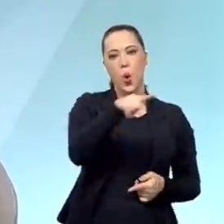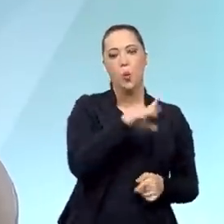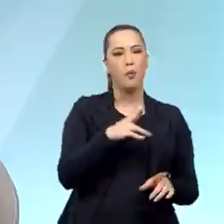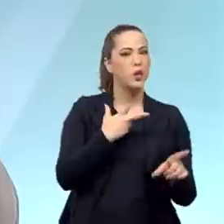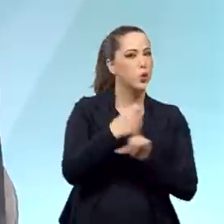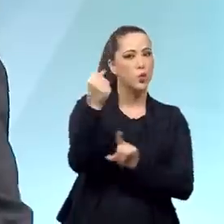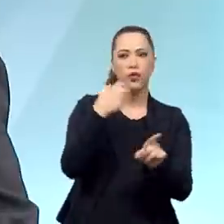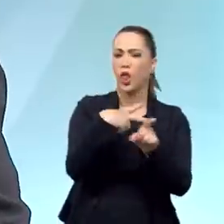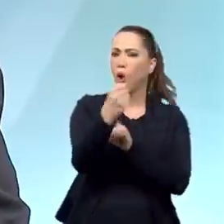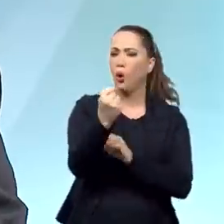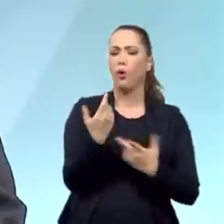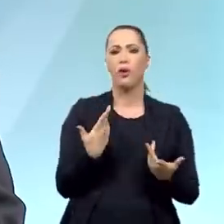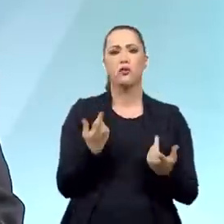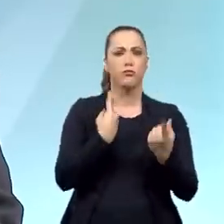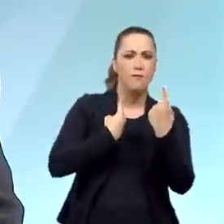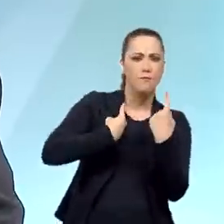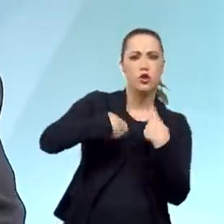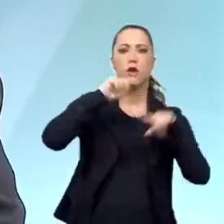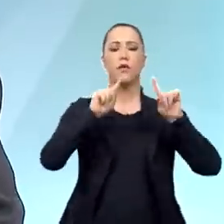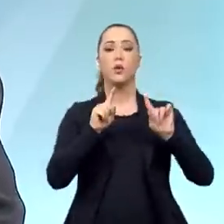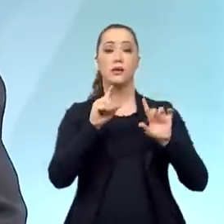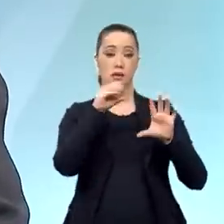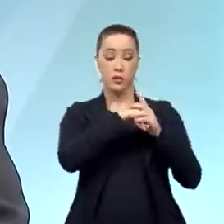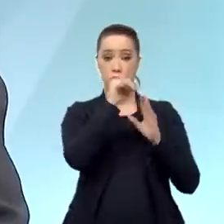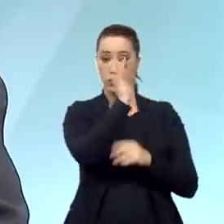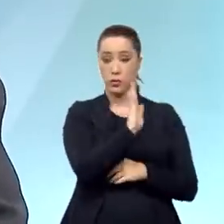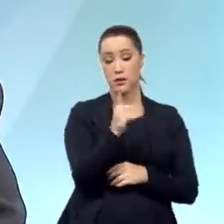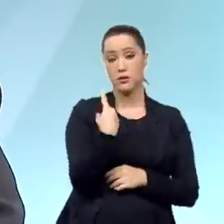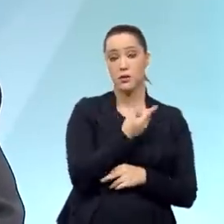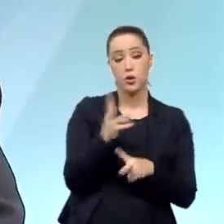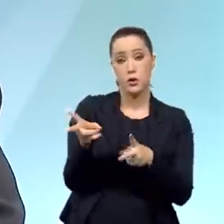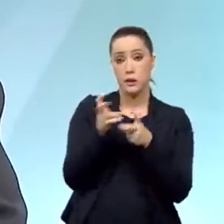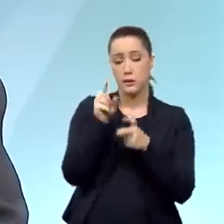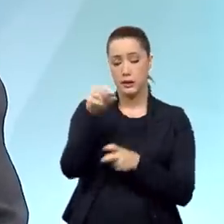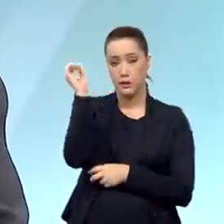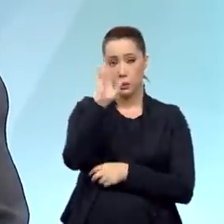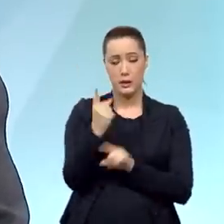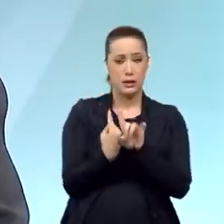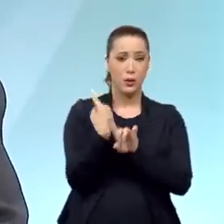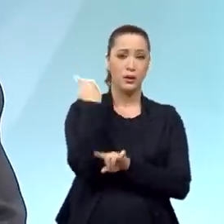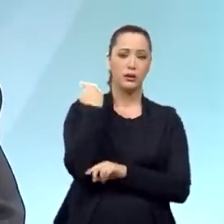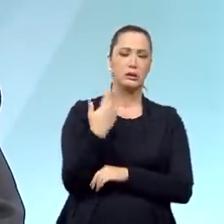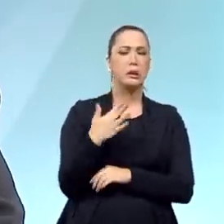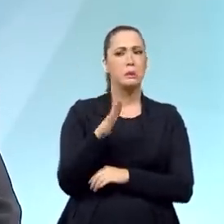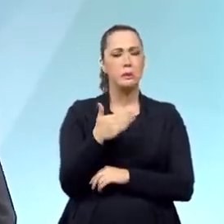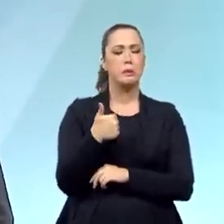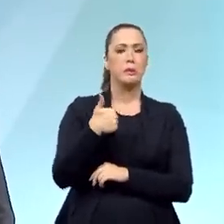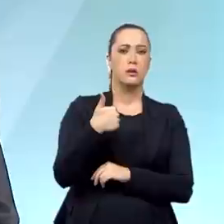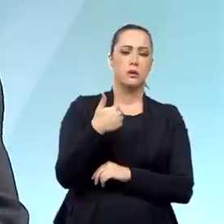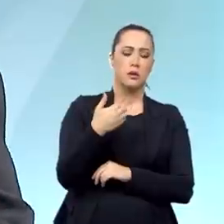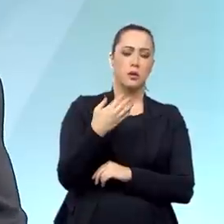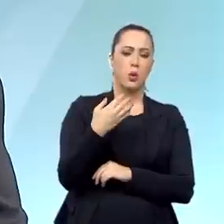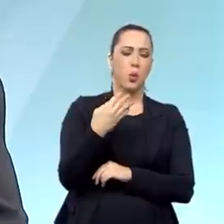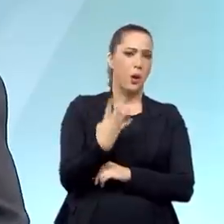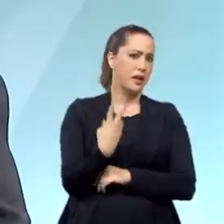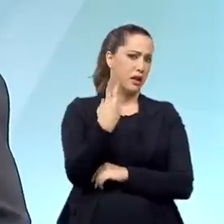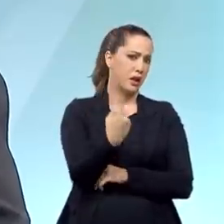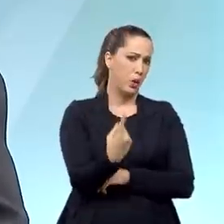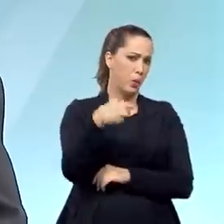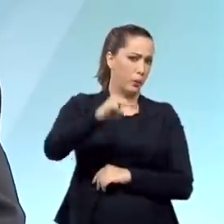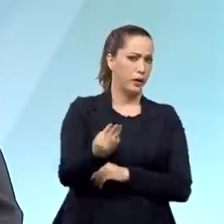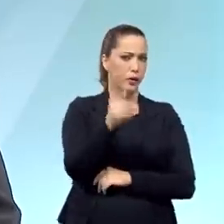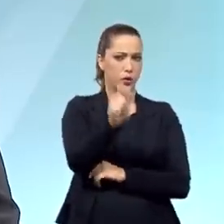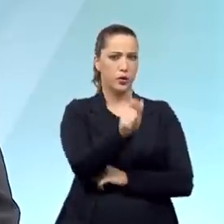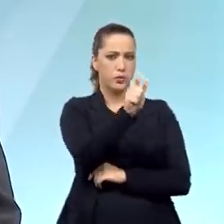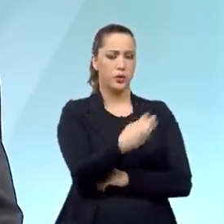superação. Então, se nós verificarmos o Brasil naquela época, nós tínhamos uma população de cerca de 41 milhões de habitantes,